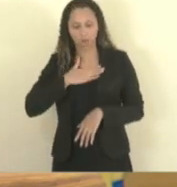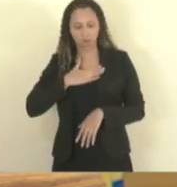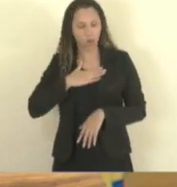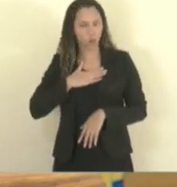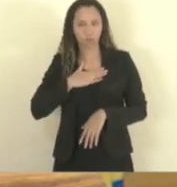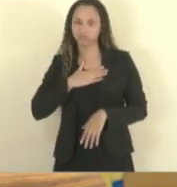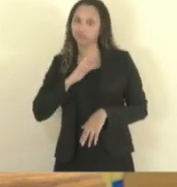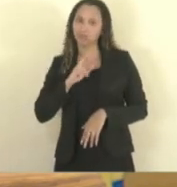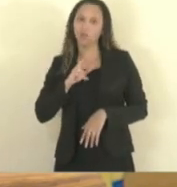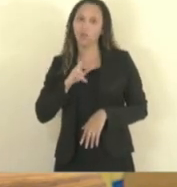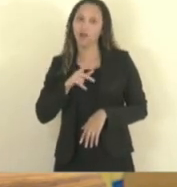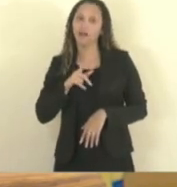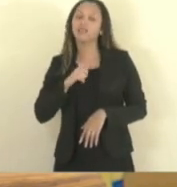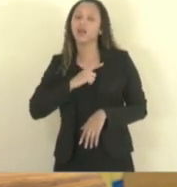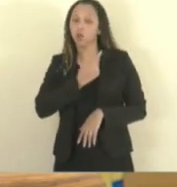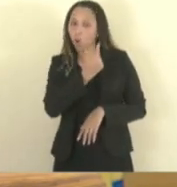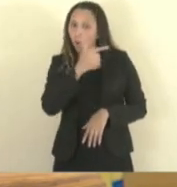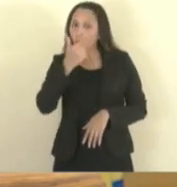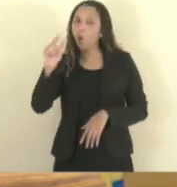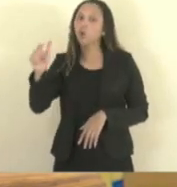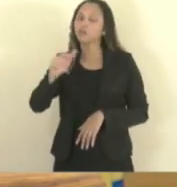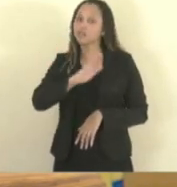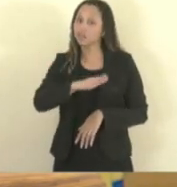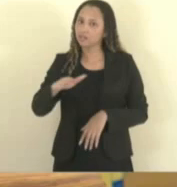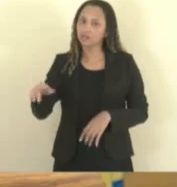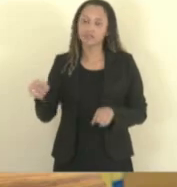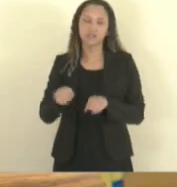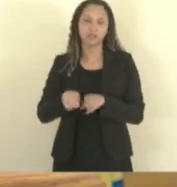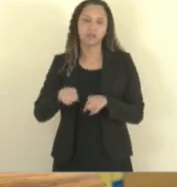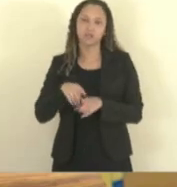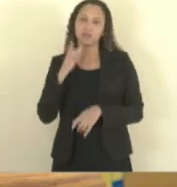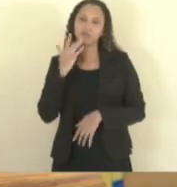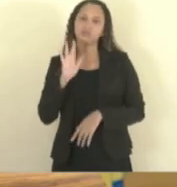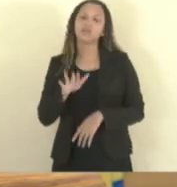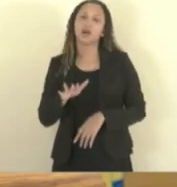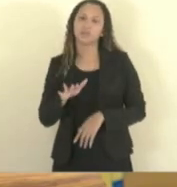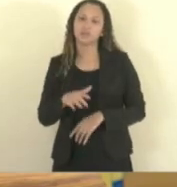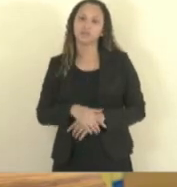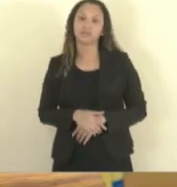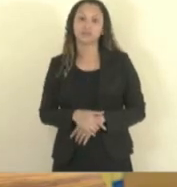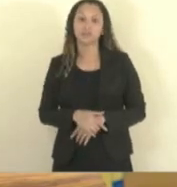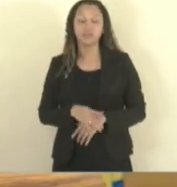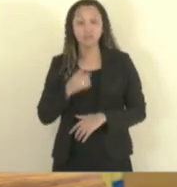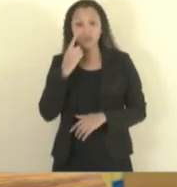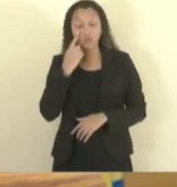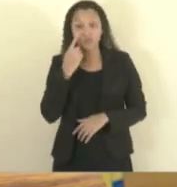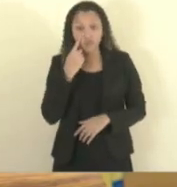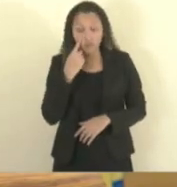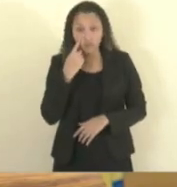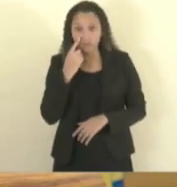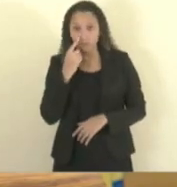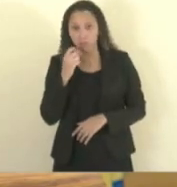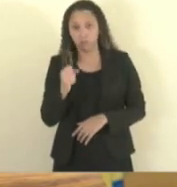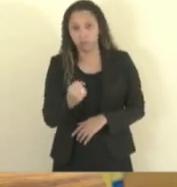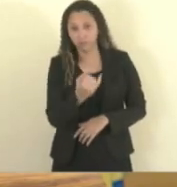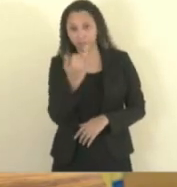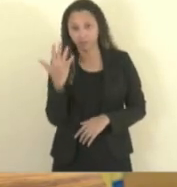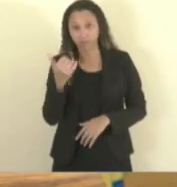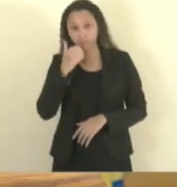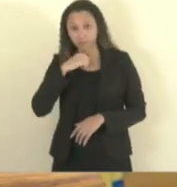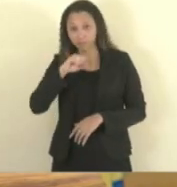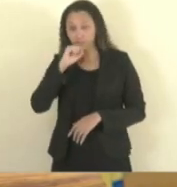de muitos. E esse grande momento aqui, você vê a quantidade de pais que comparecem